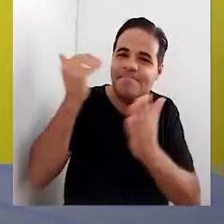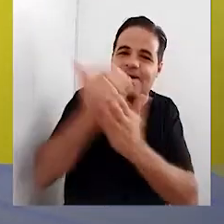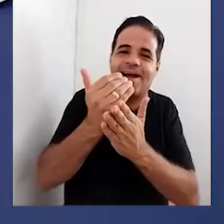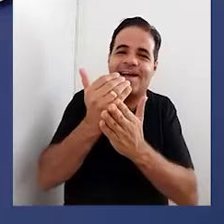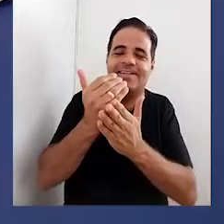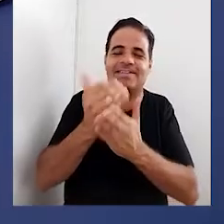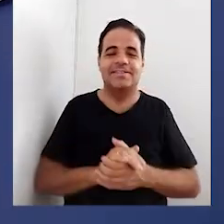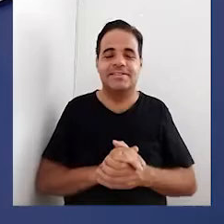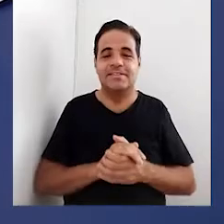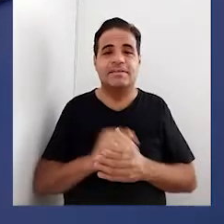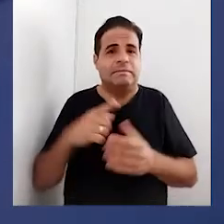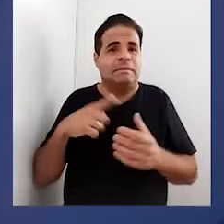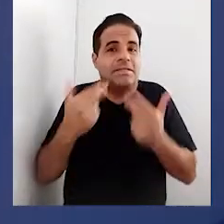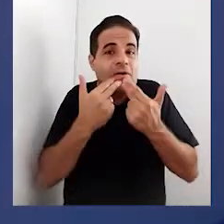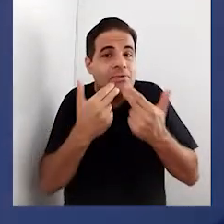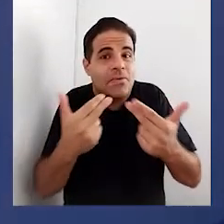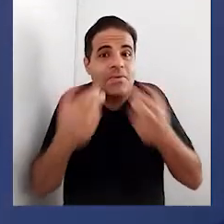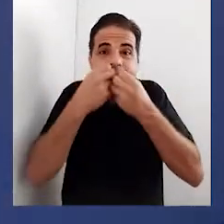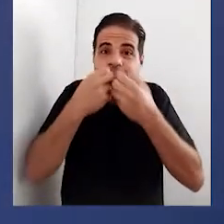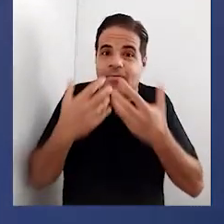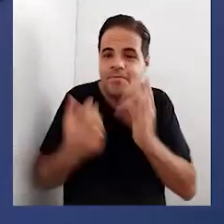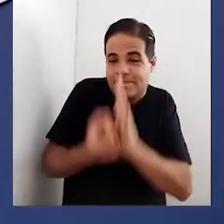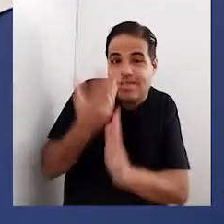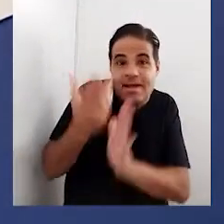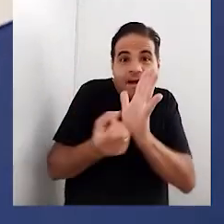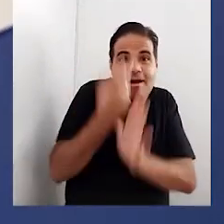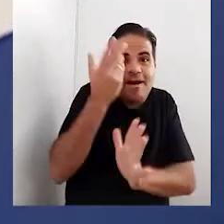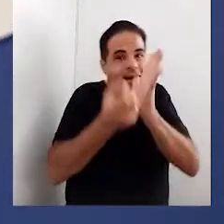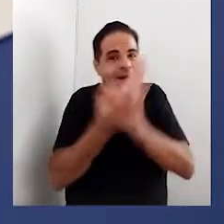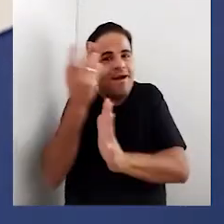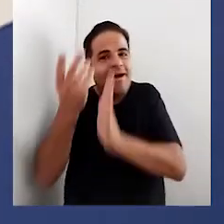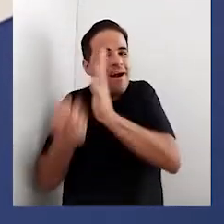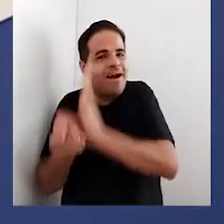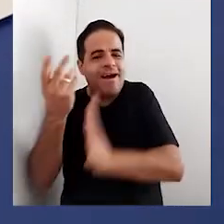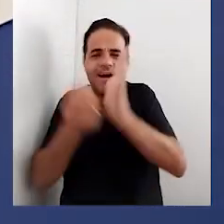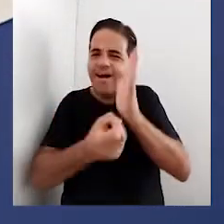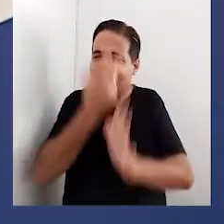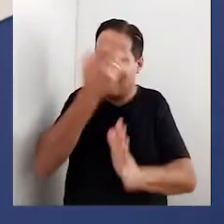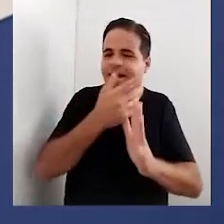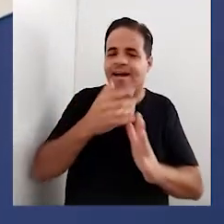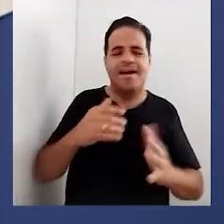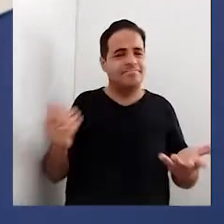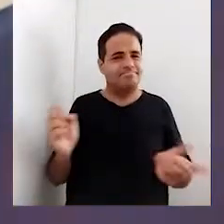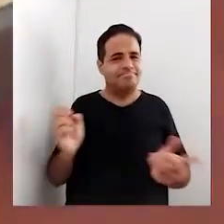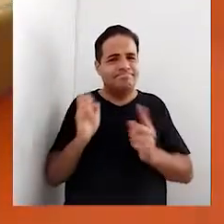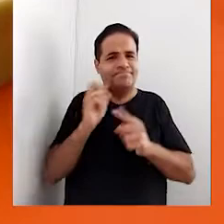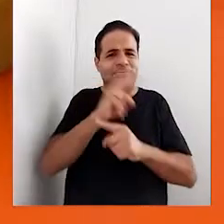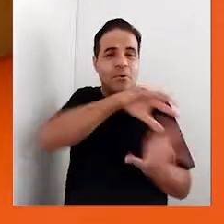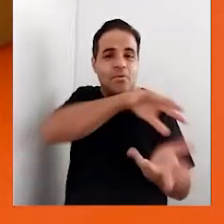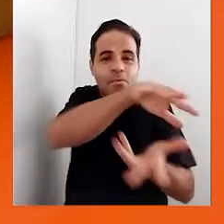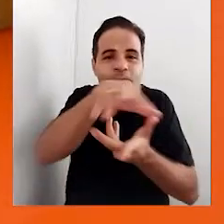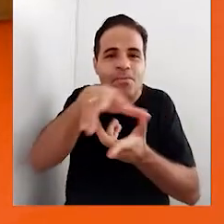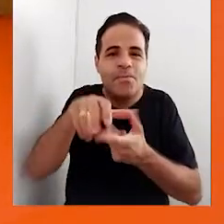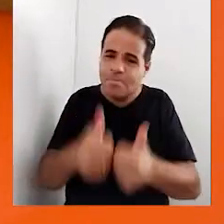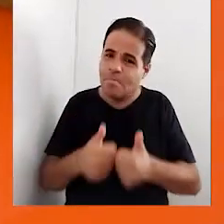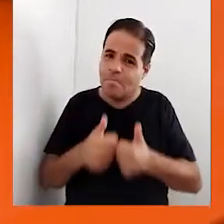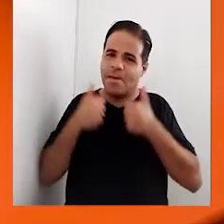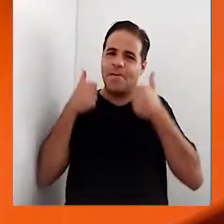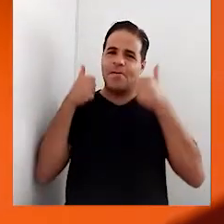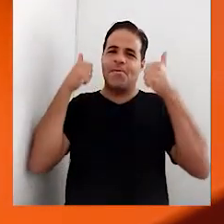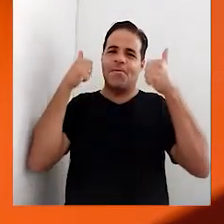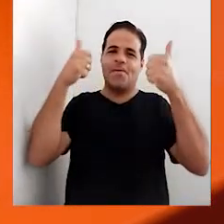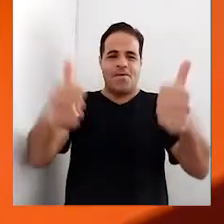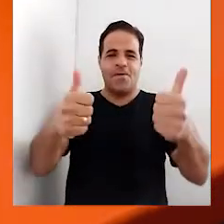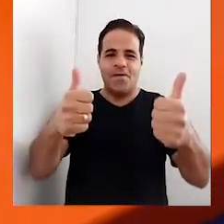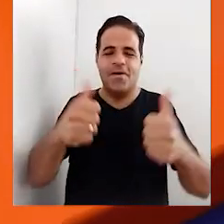Tantas coisas foram criadas E tornar o mundo melhor